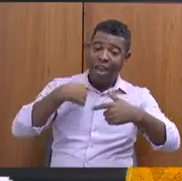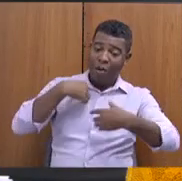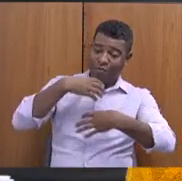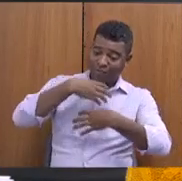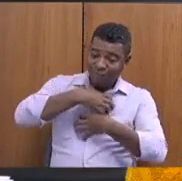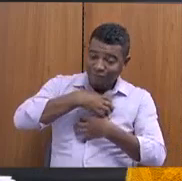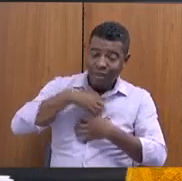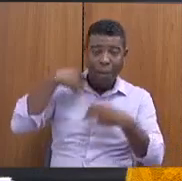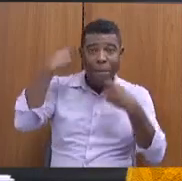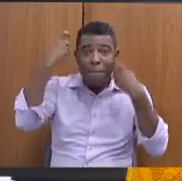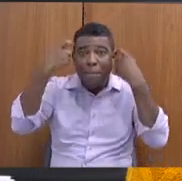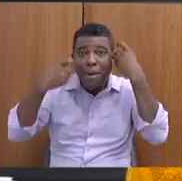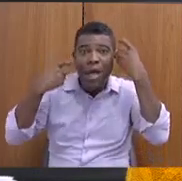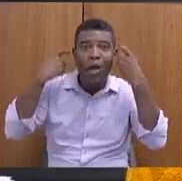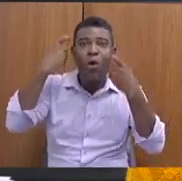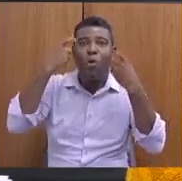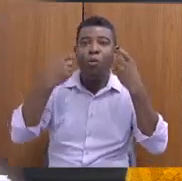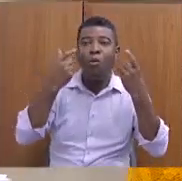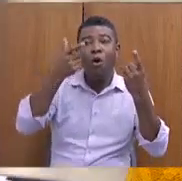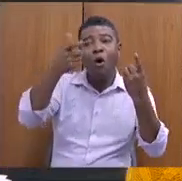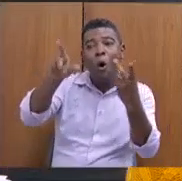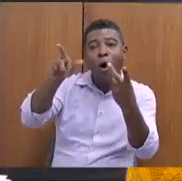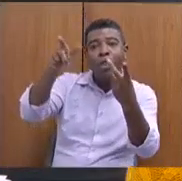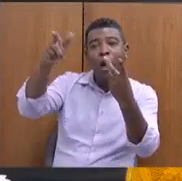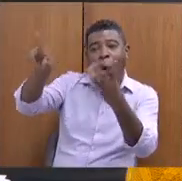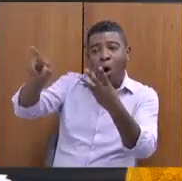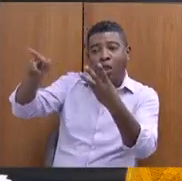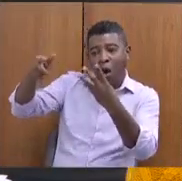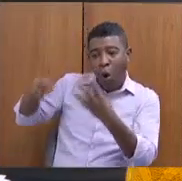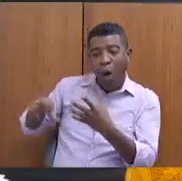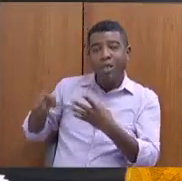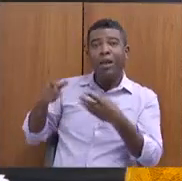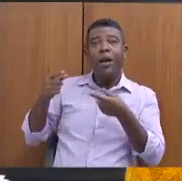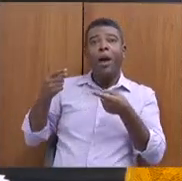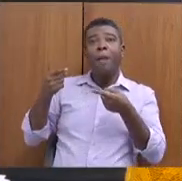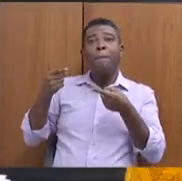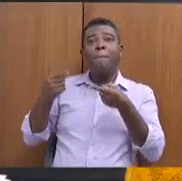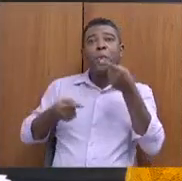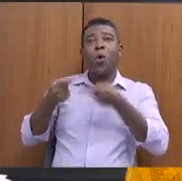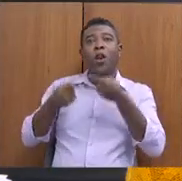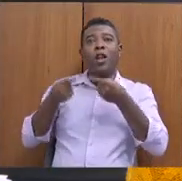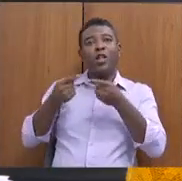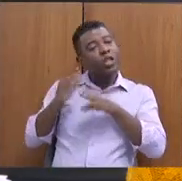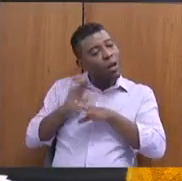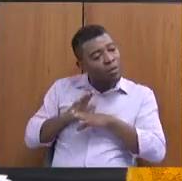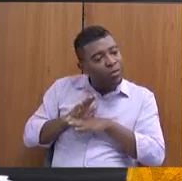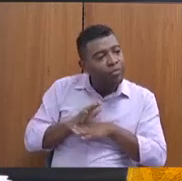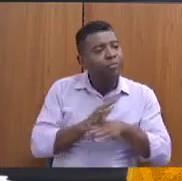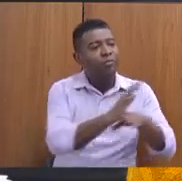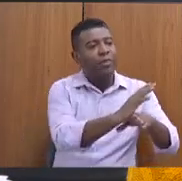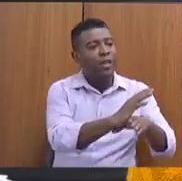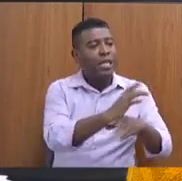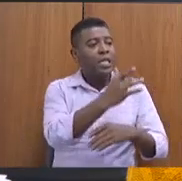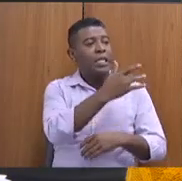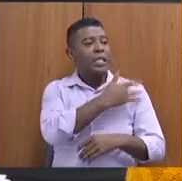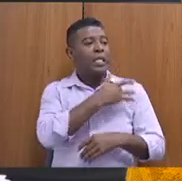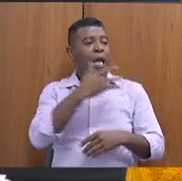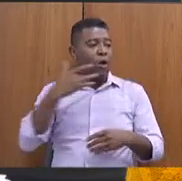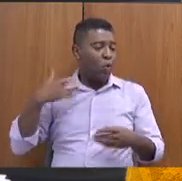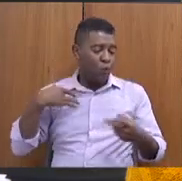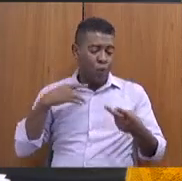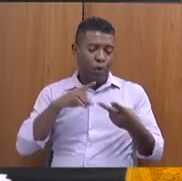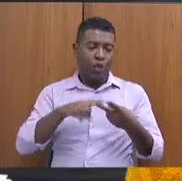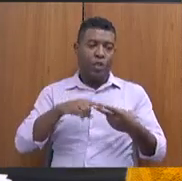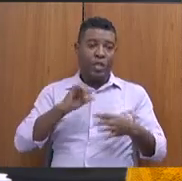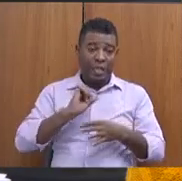políticas outras, em especial as políticas de saúde, políticas de segurança pública. Então, se a secretária puder falar um pouco mais